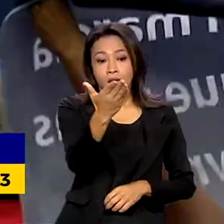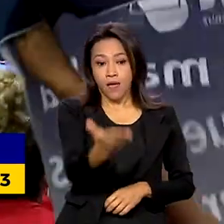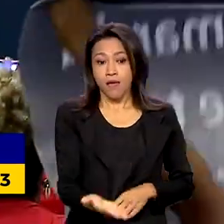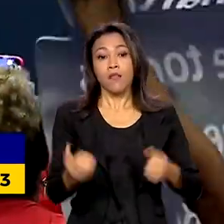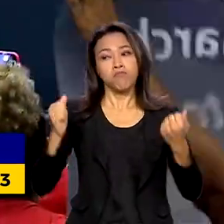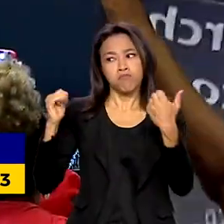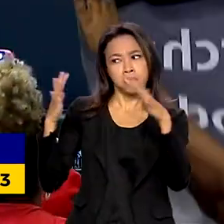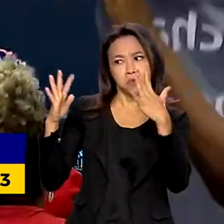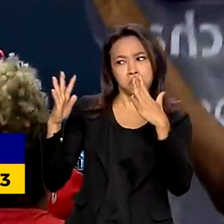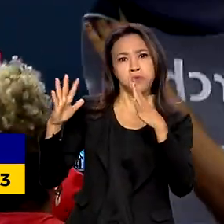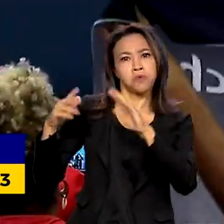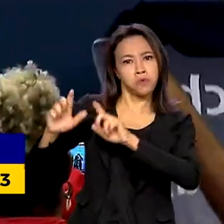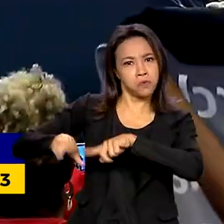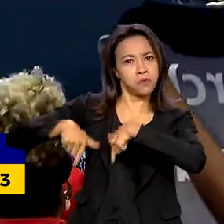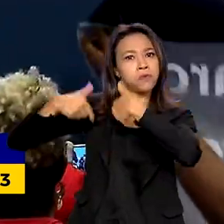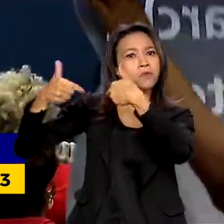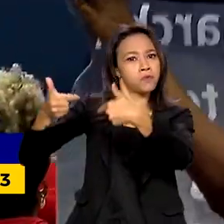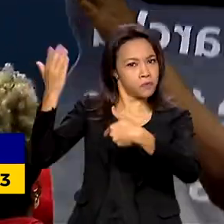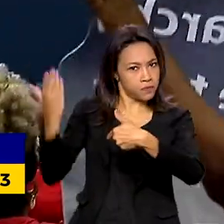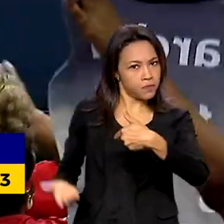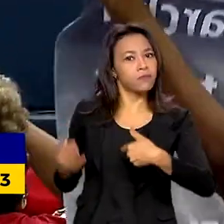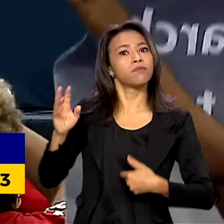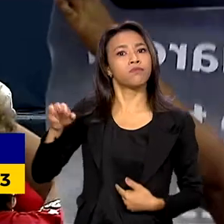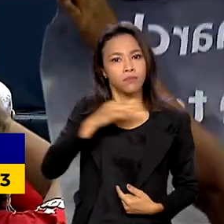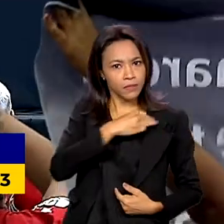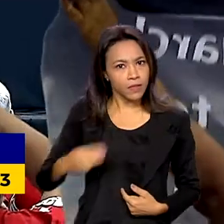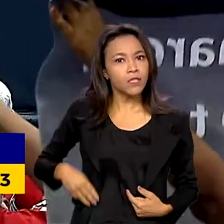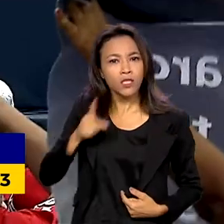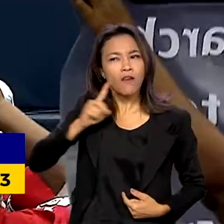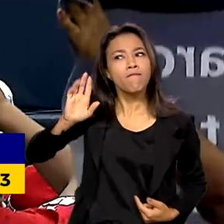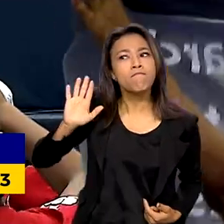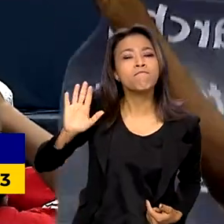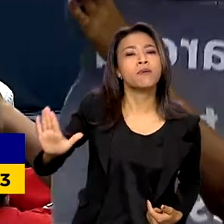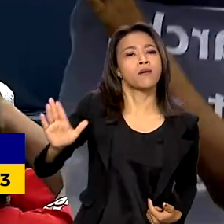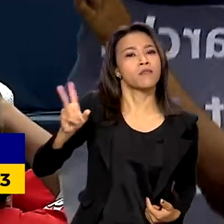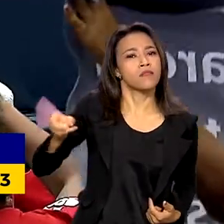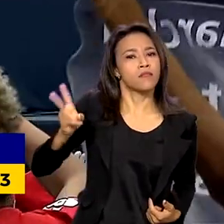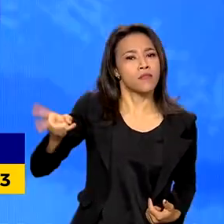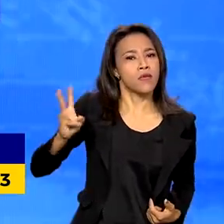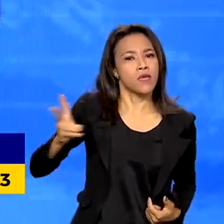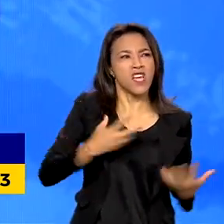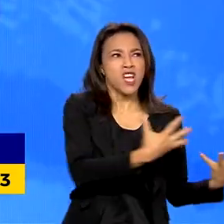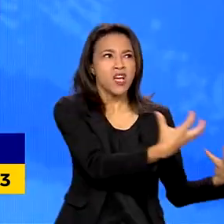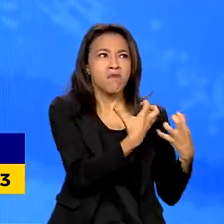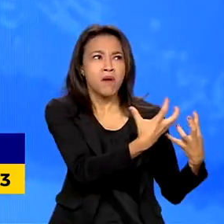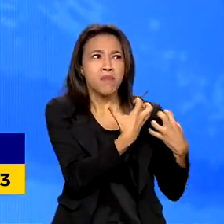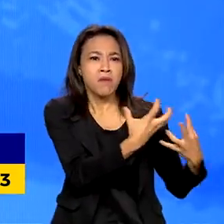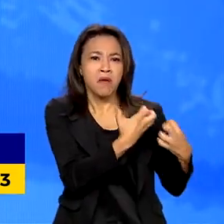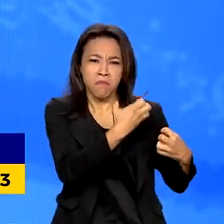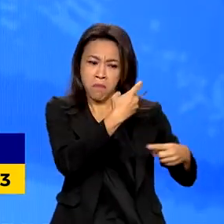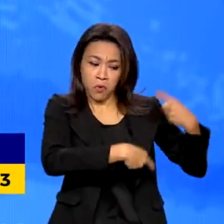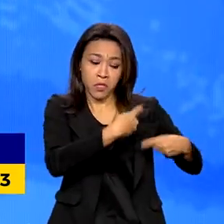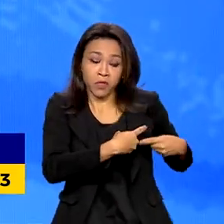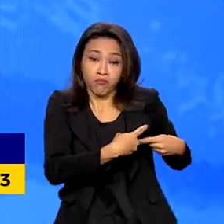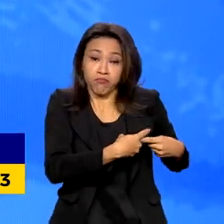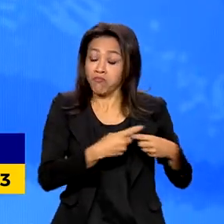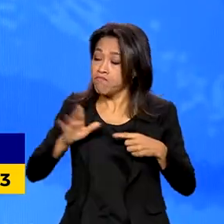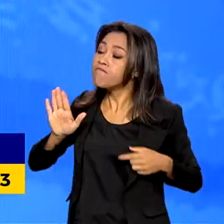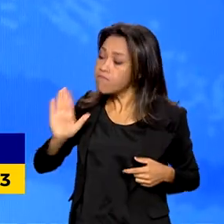da ministra Anísia Trindade e garantiu a permanência dela no cargo, independente de pressões políticas. Anísia,